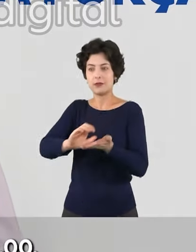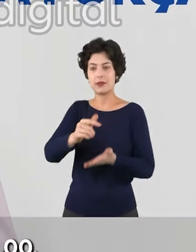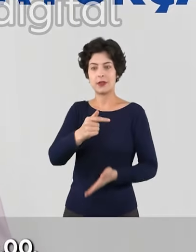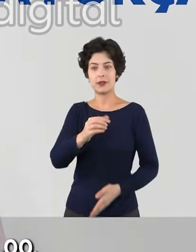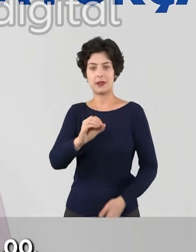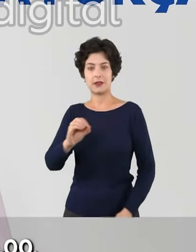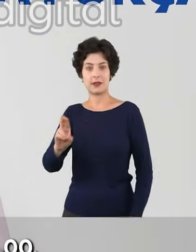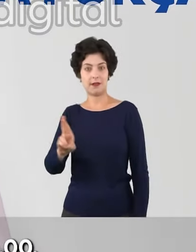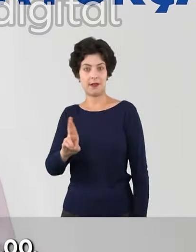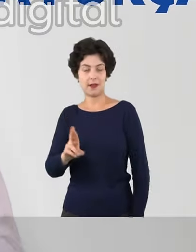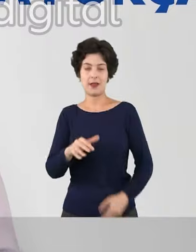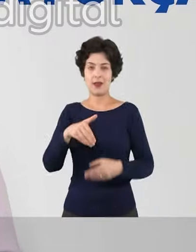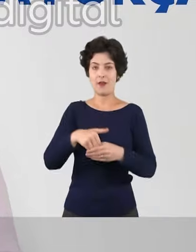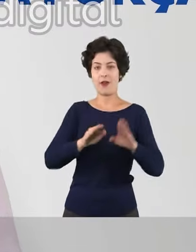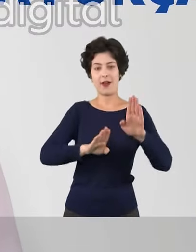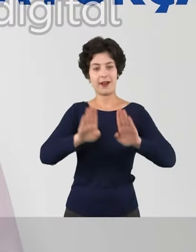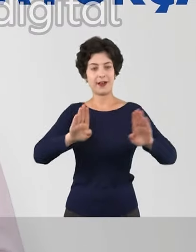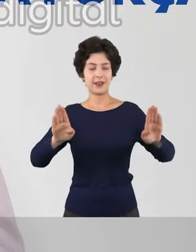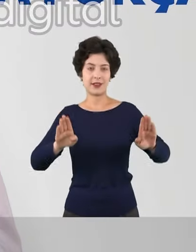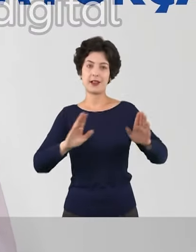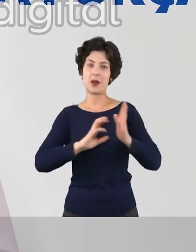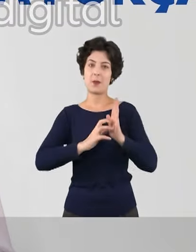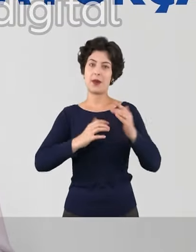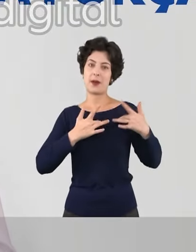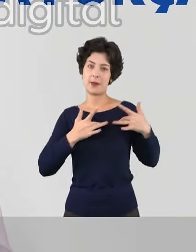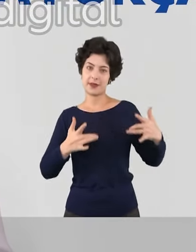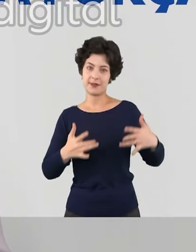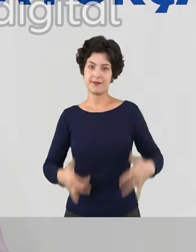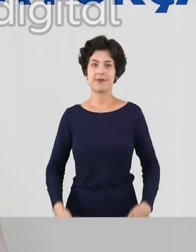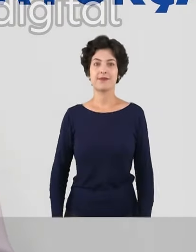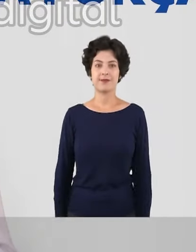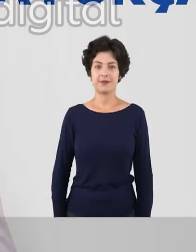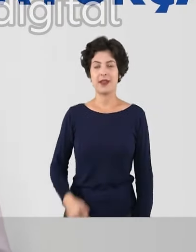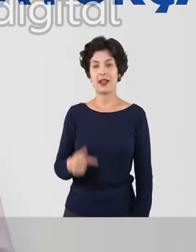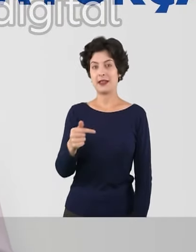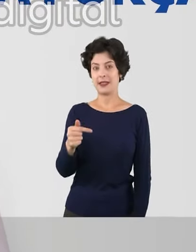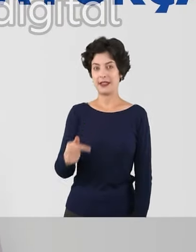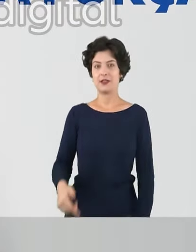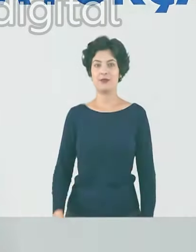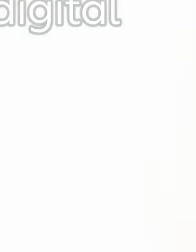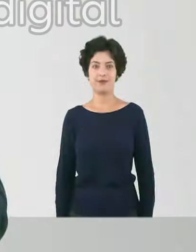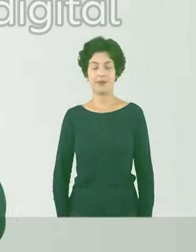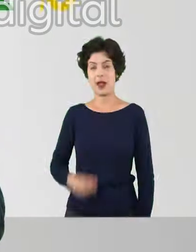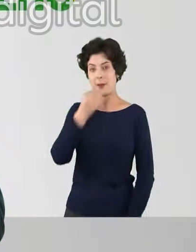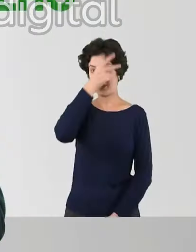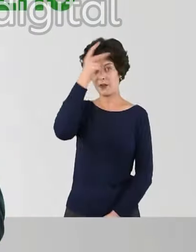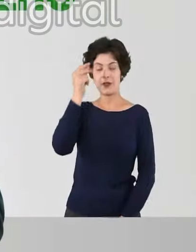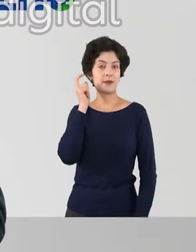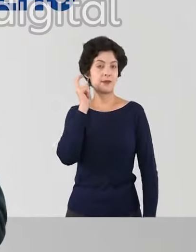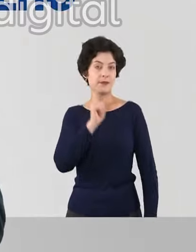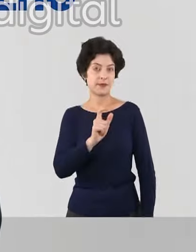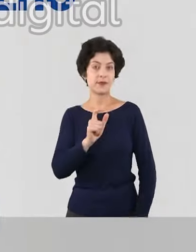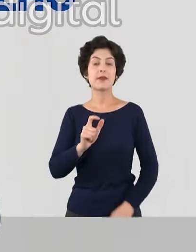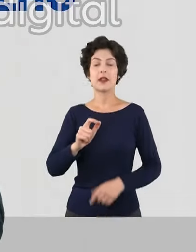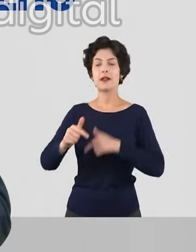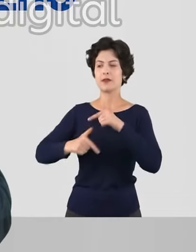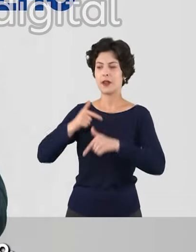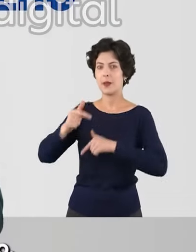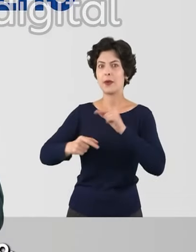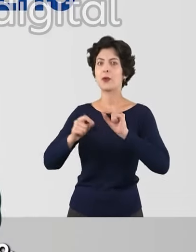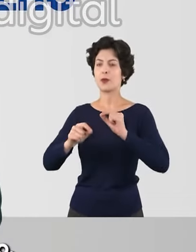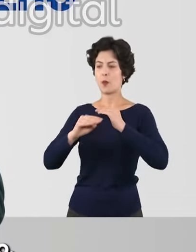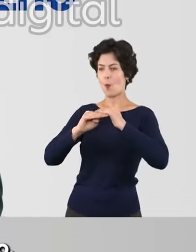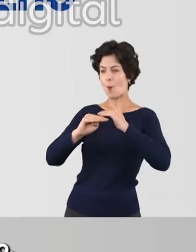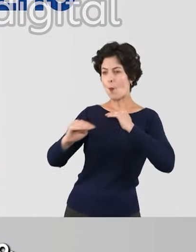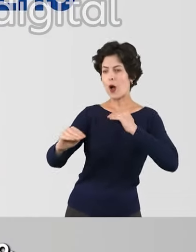recebem 700 reais. Vote nos candidatos e candidatas do Solidariedade 77. O prefeito Ricardo Nunes está fazendo o